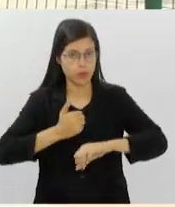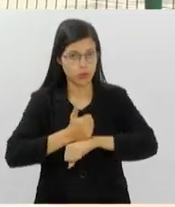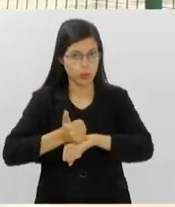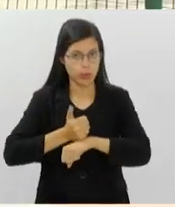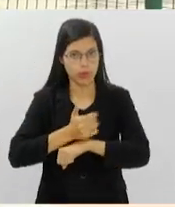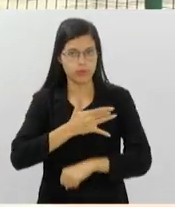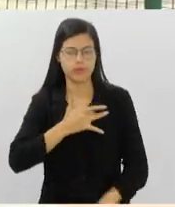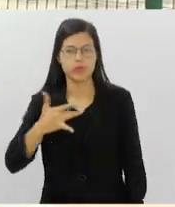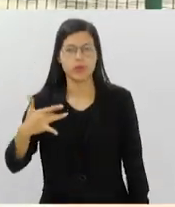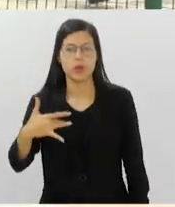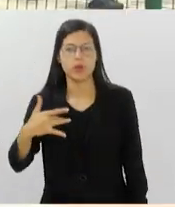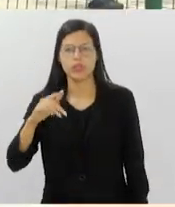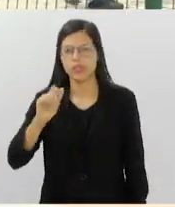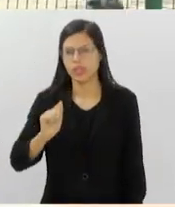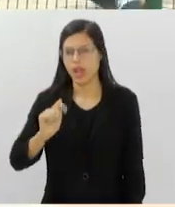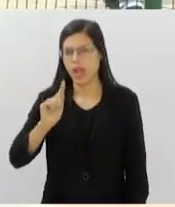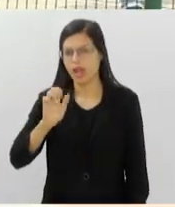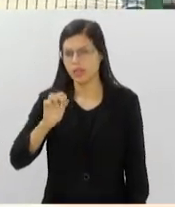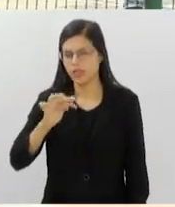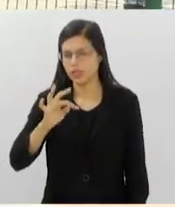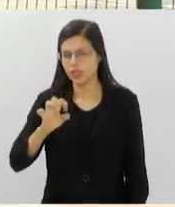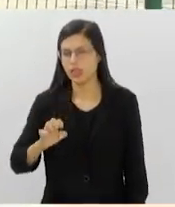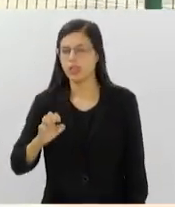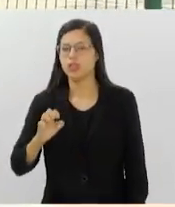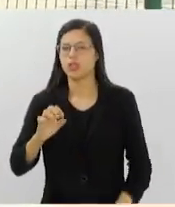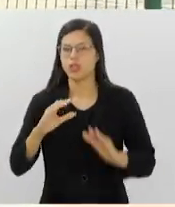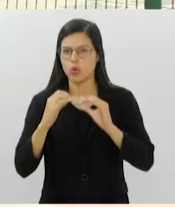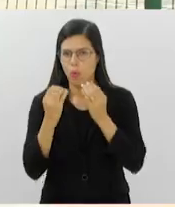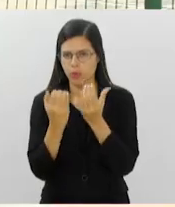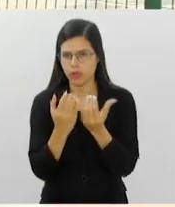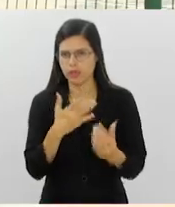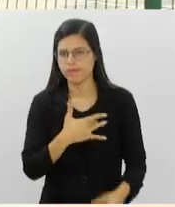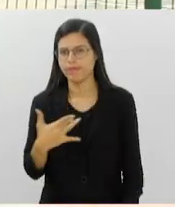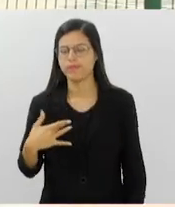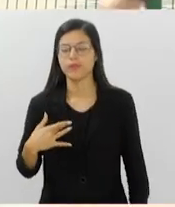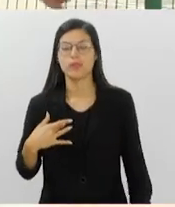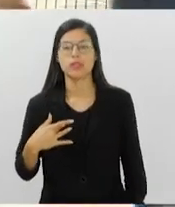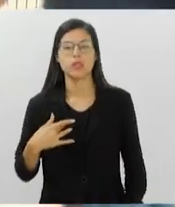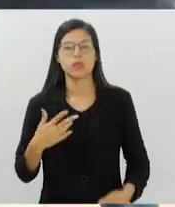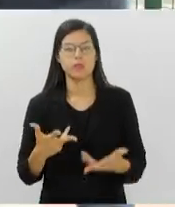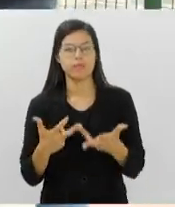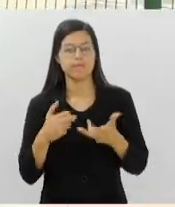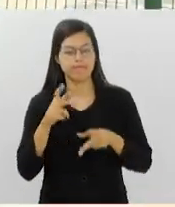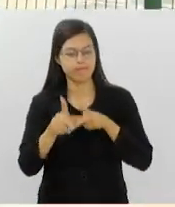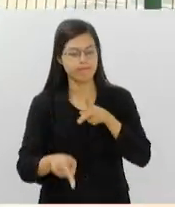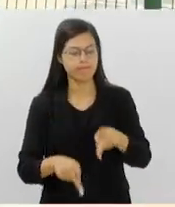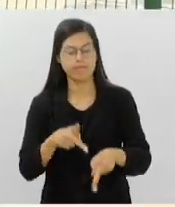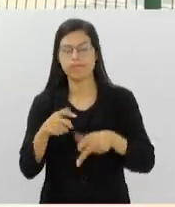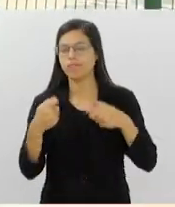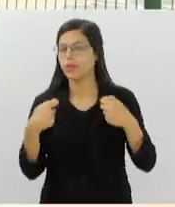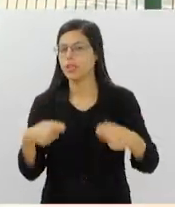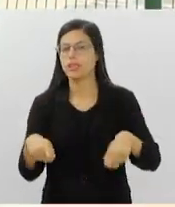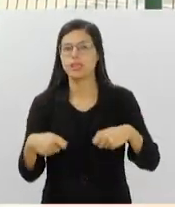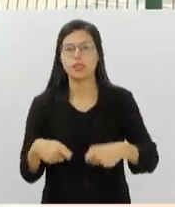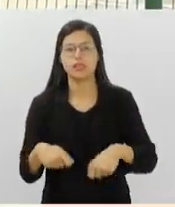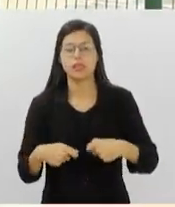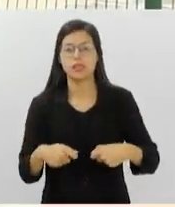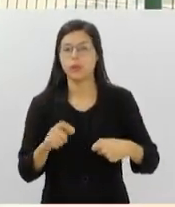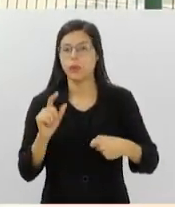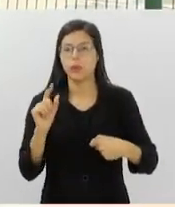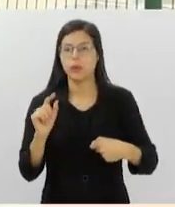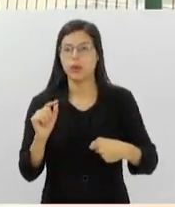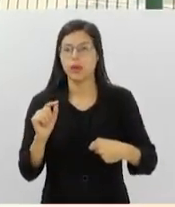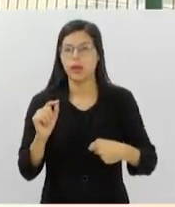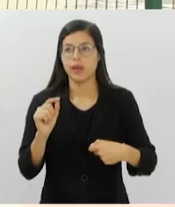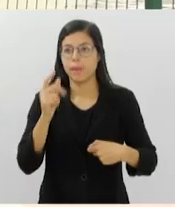agentes comunitários de saúde. A gente percebe que a população, ela carece muito de pessoas das quais elas